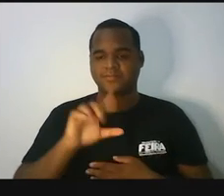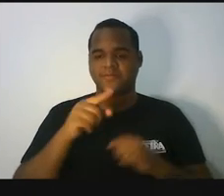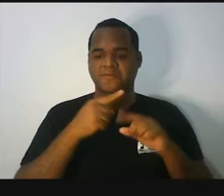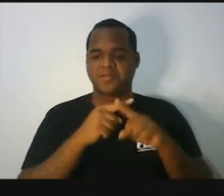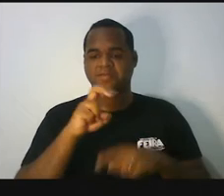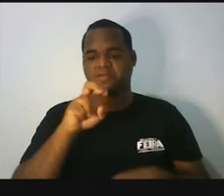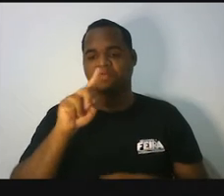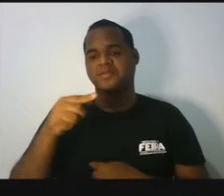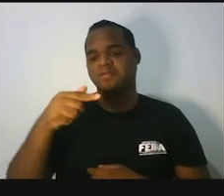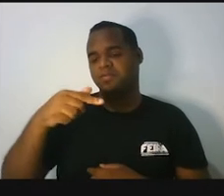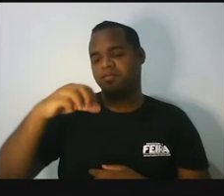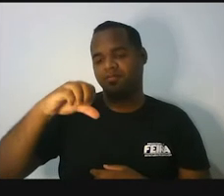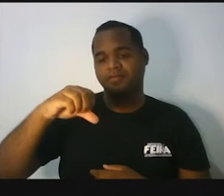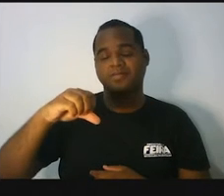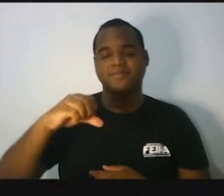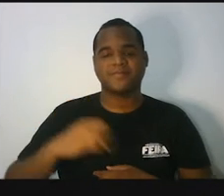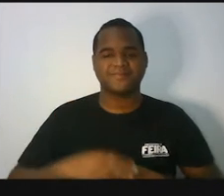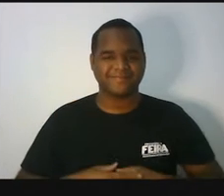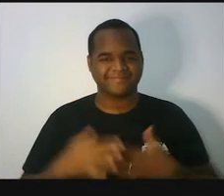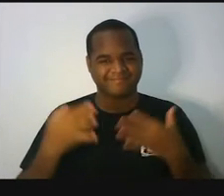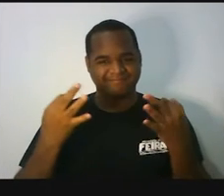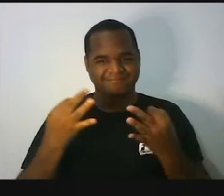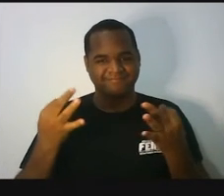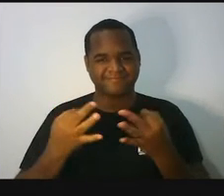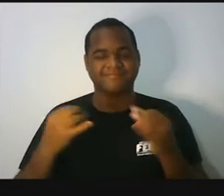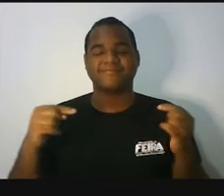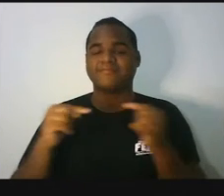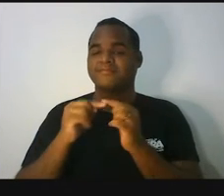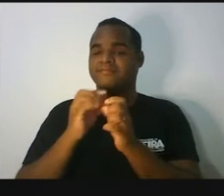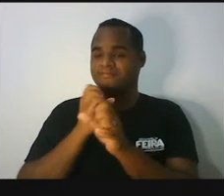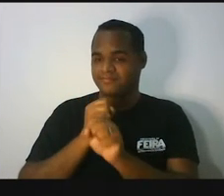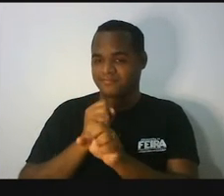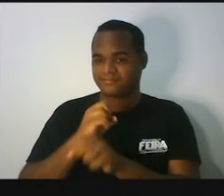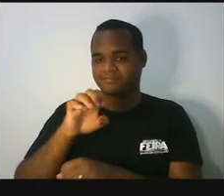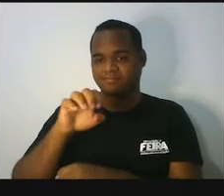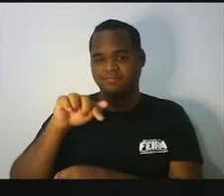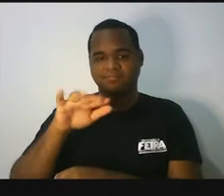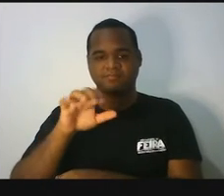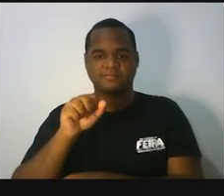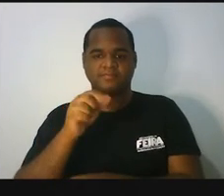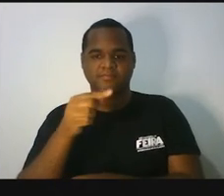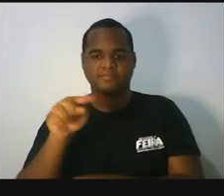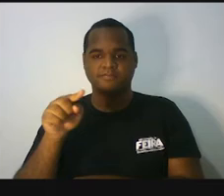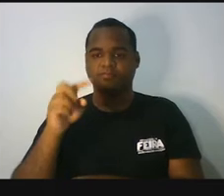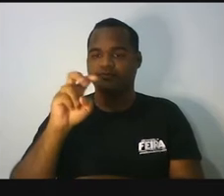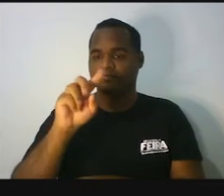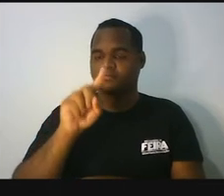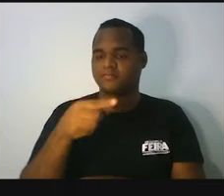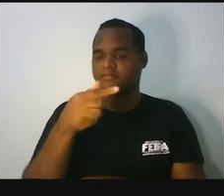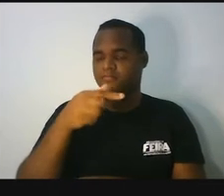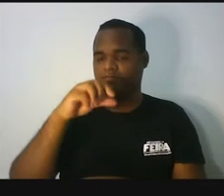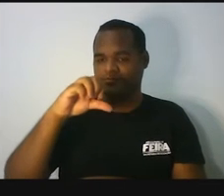,79. Perfeito. Que é essa parte da equação. 5,79